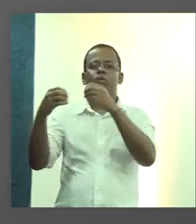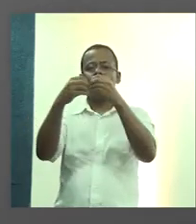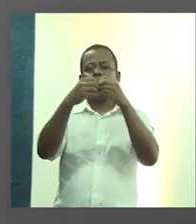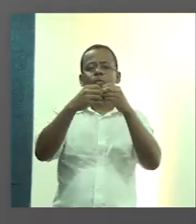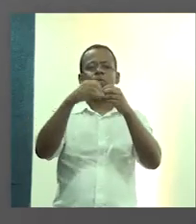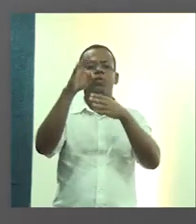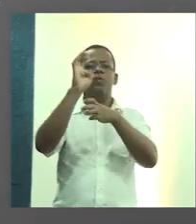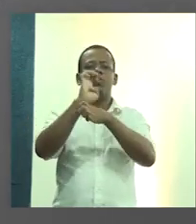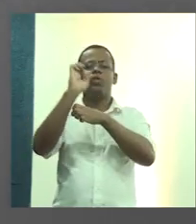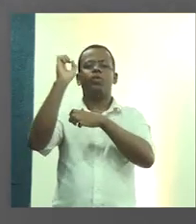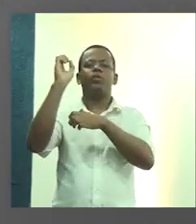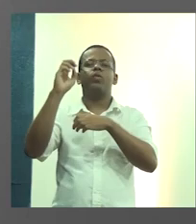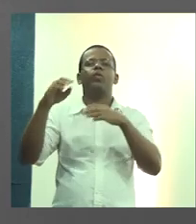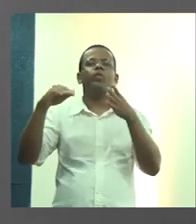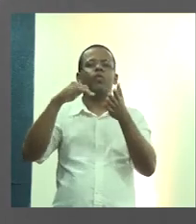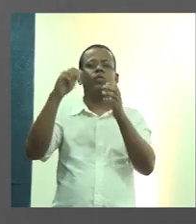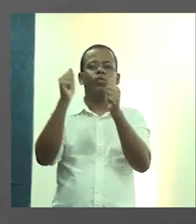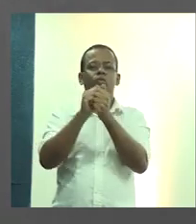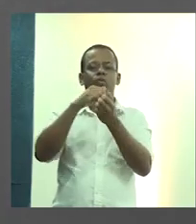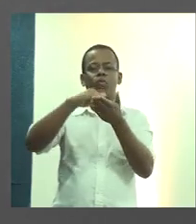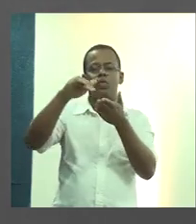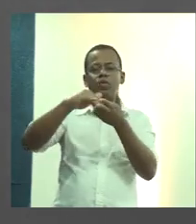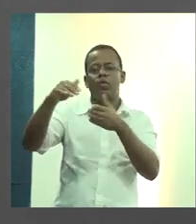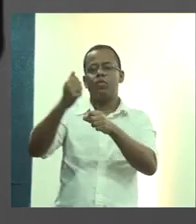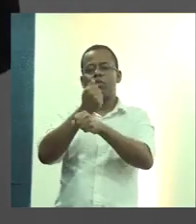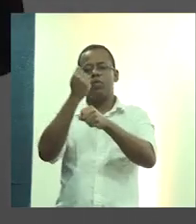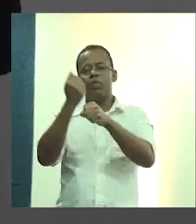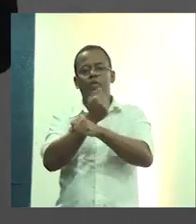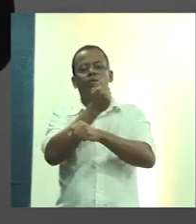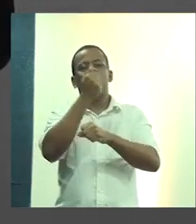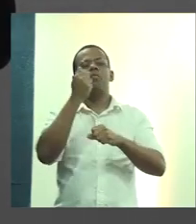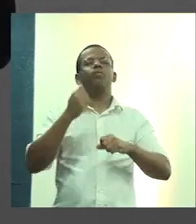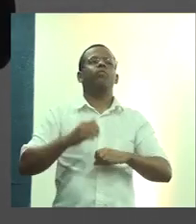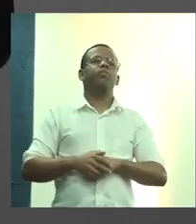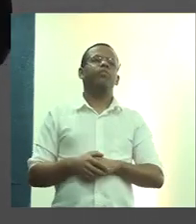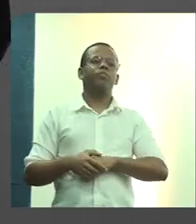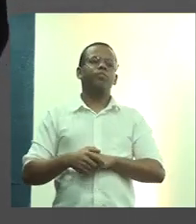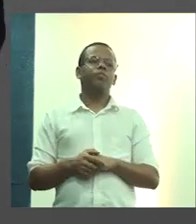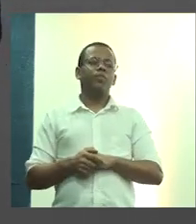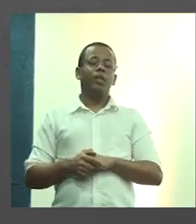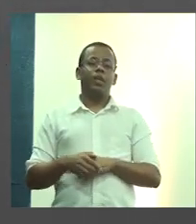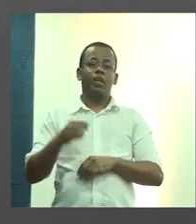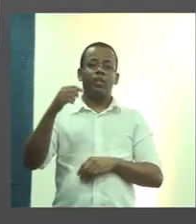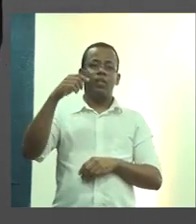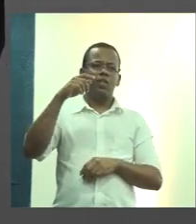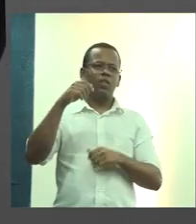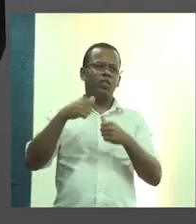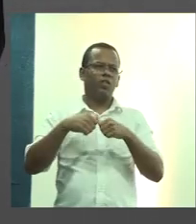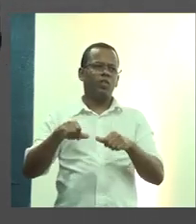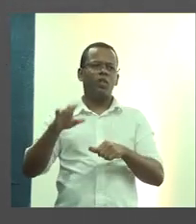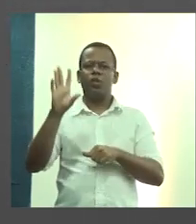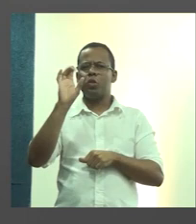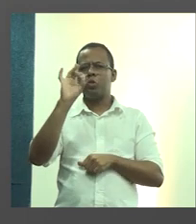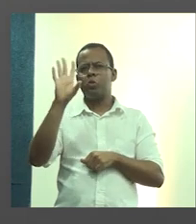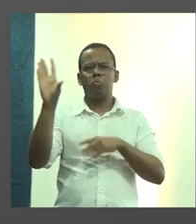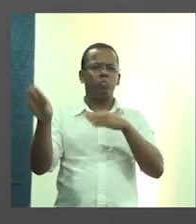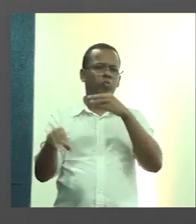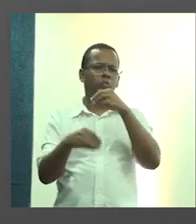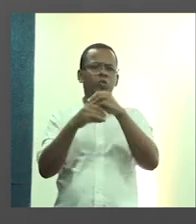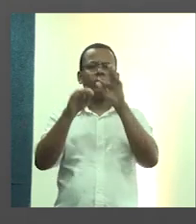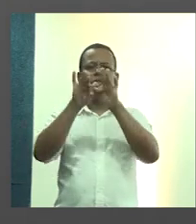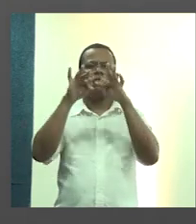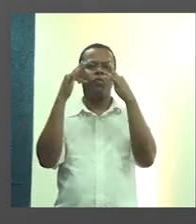do Rio Grande do Sul através da Secretaria de Obras Públicas, a SOP. Então, aqui, um breve resumo. As famílias